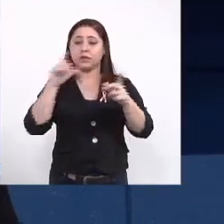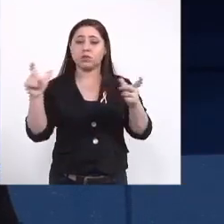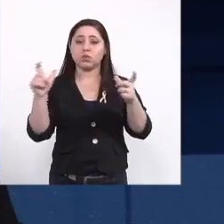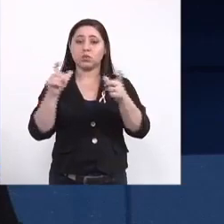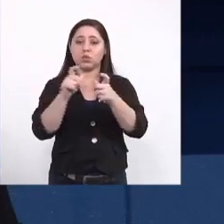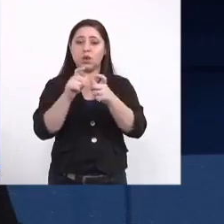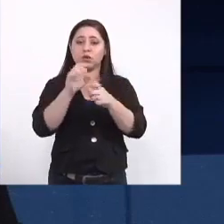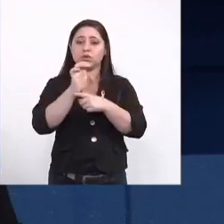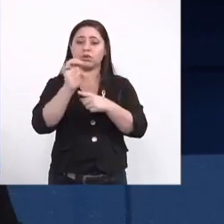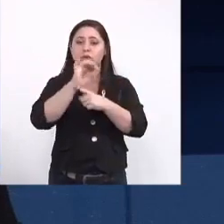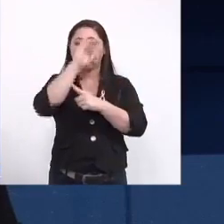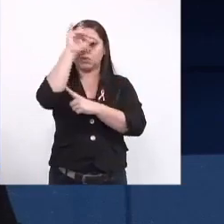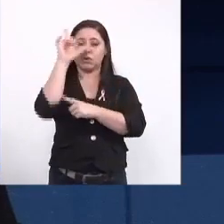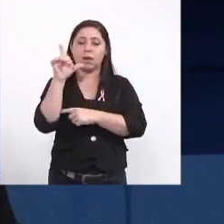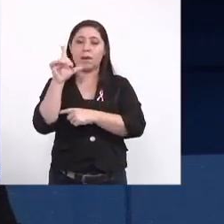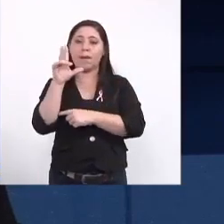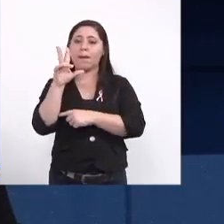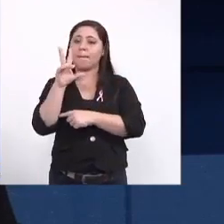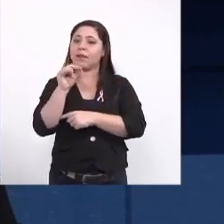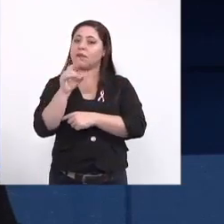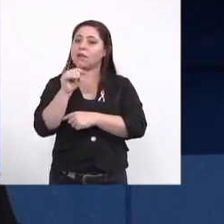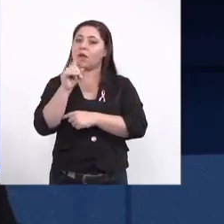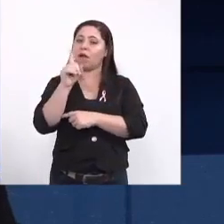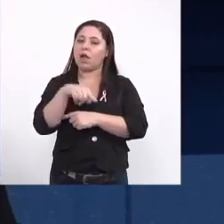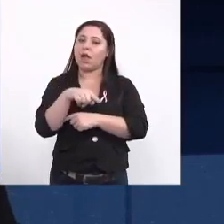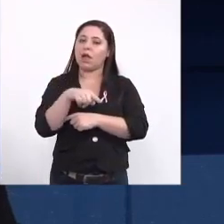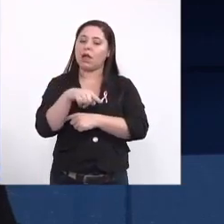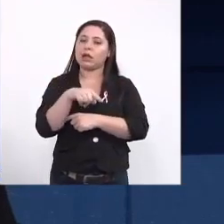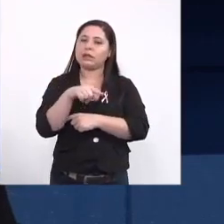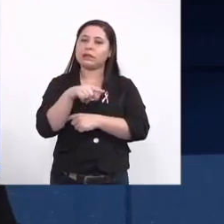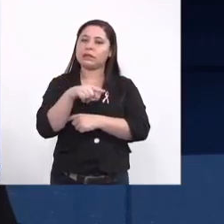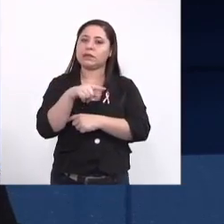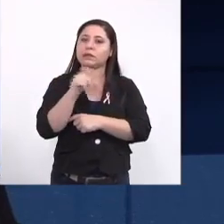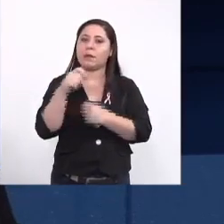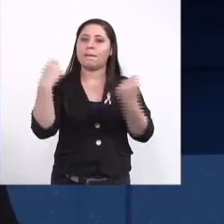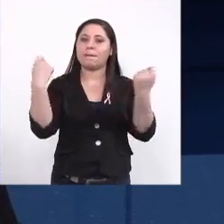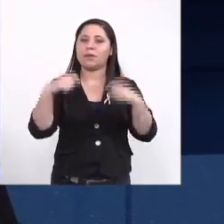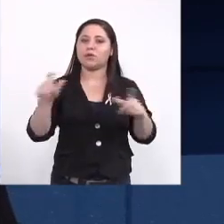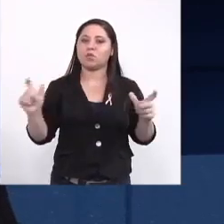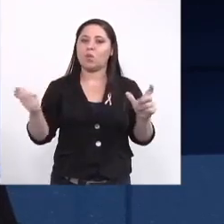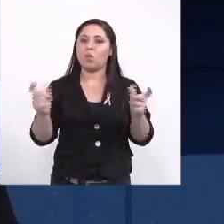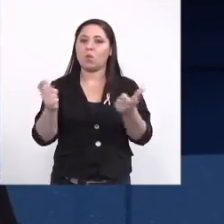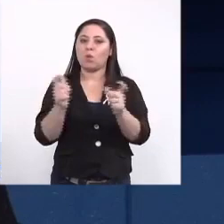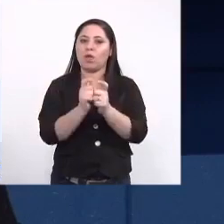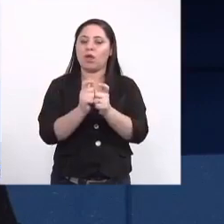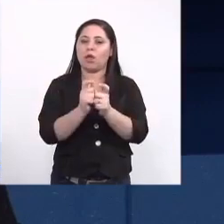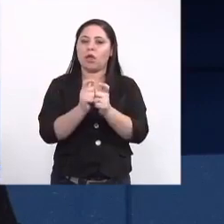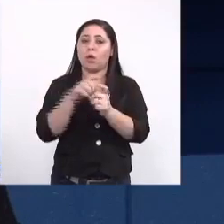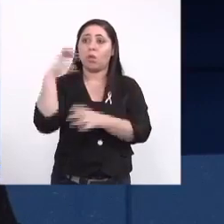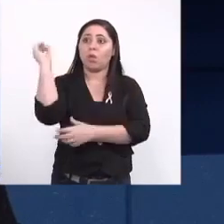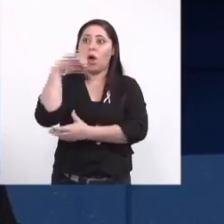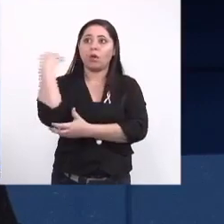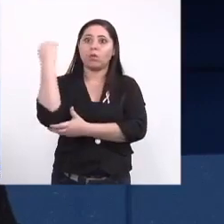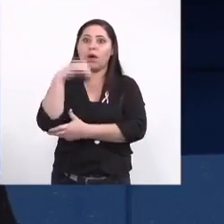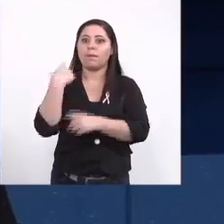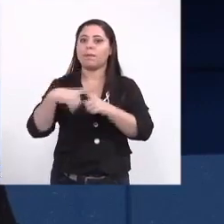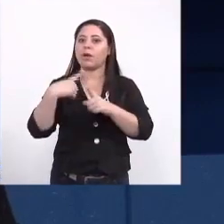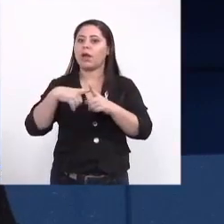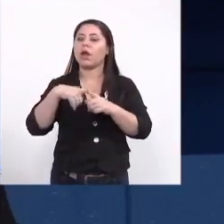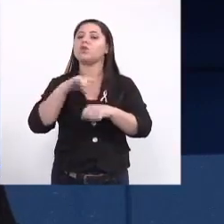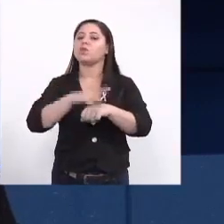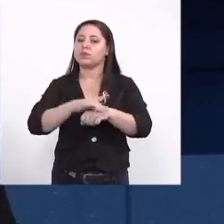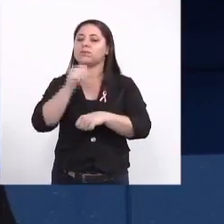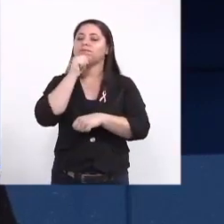casos mas isso não implica que a gente não deva reduzir o nosso alerta aqui porque a doença ainda está